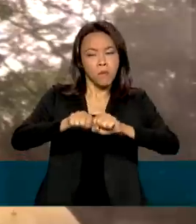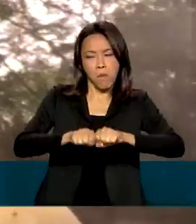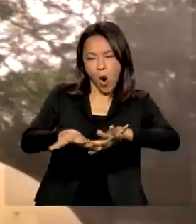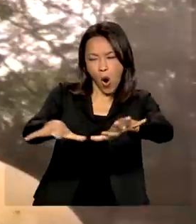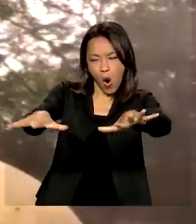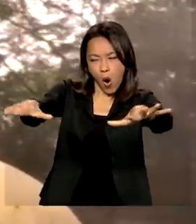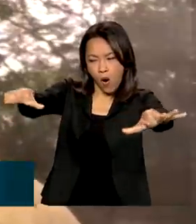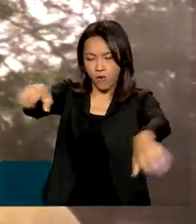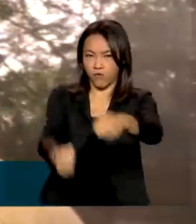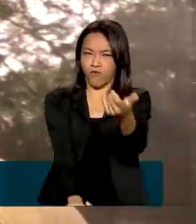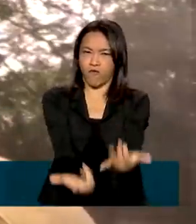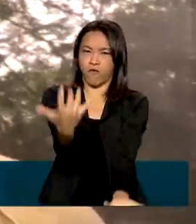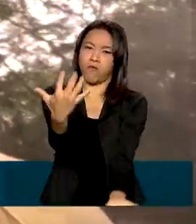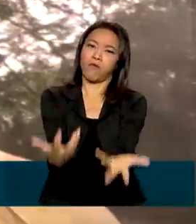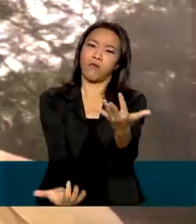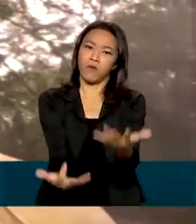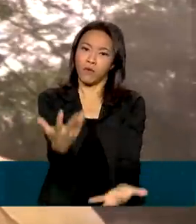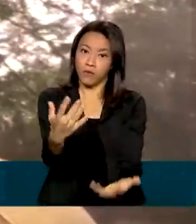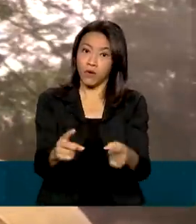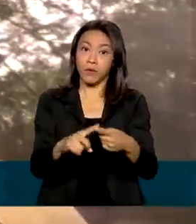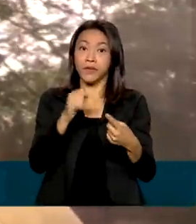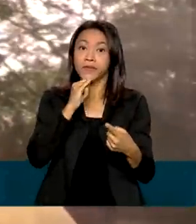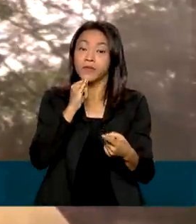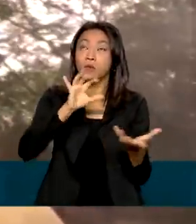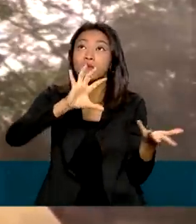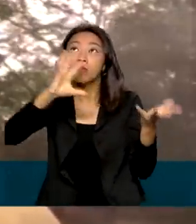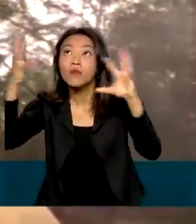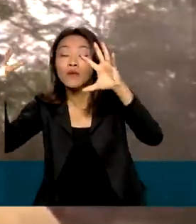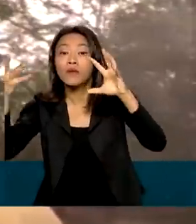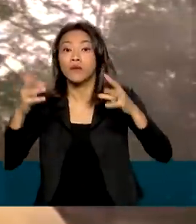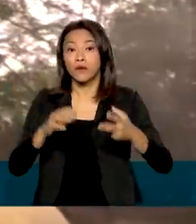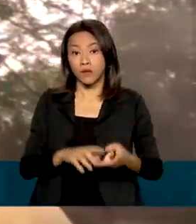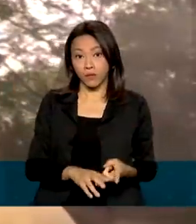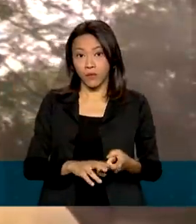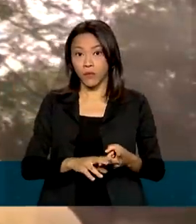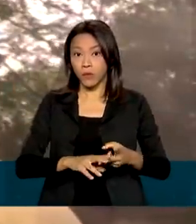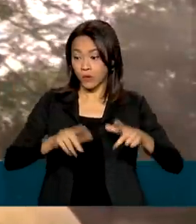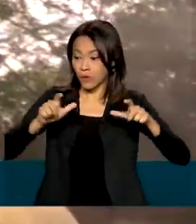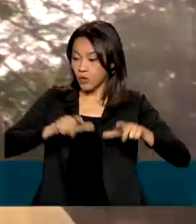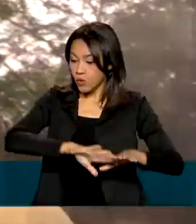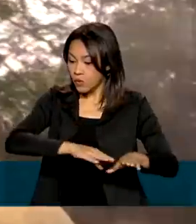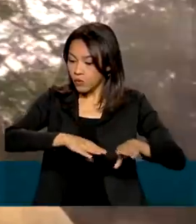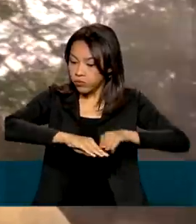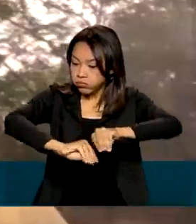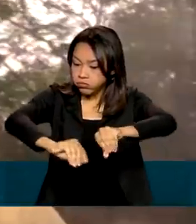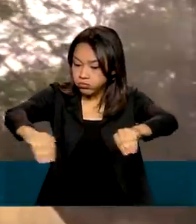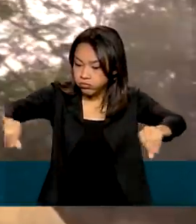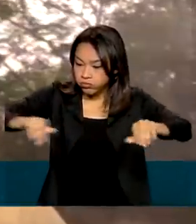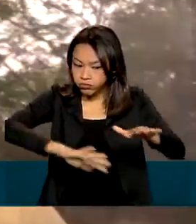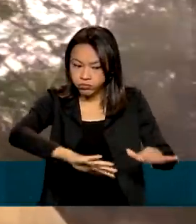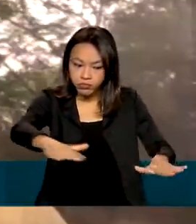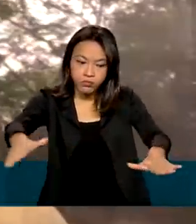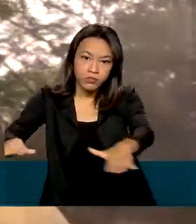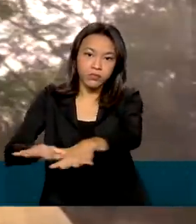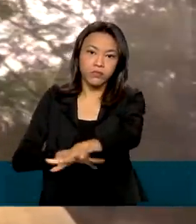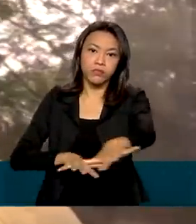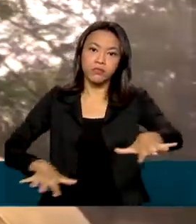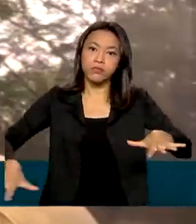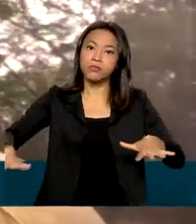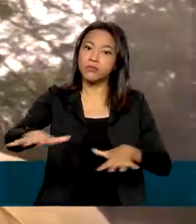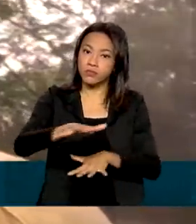incêndio, como meteorologia, a topografia, o combustível.